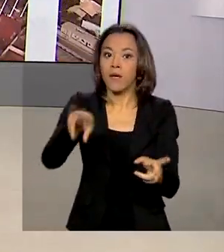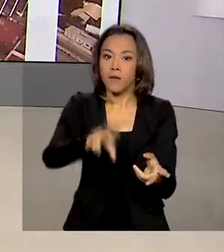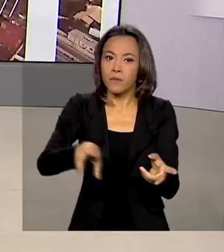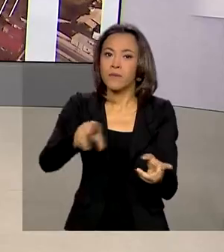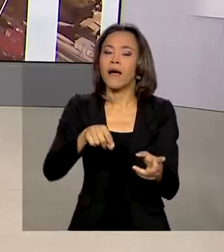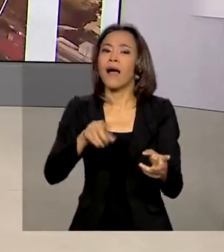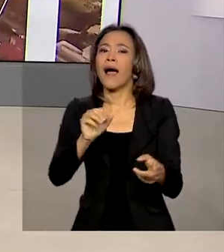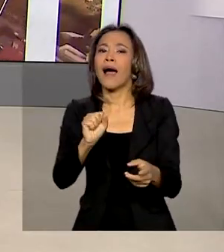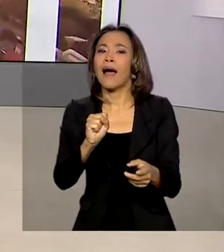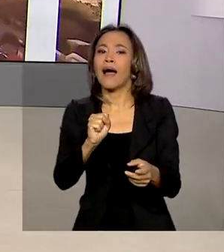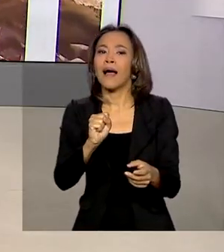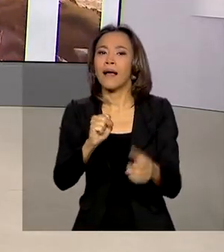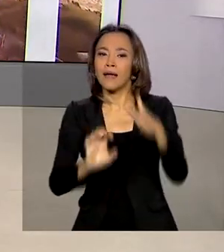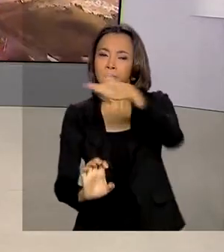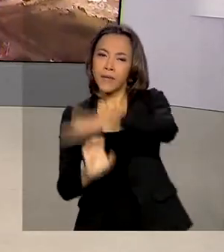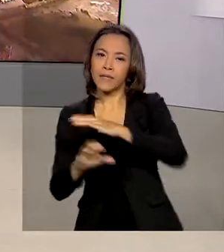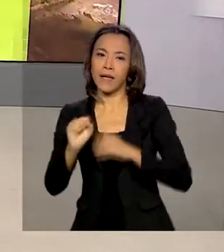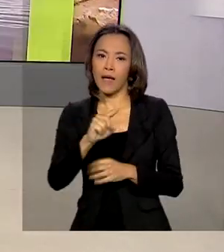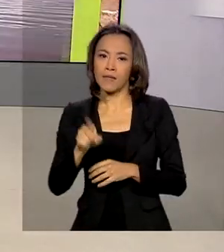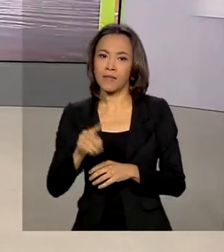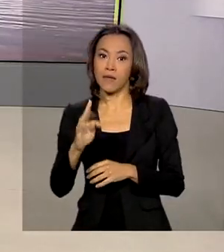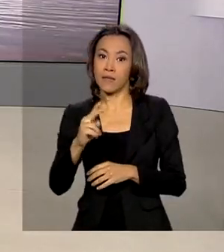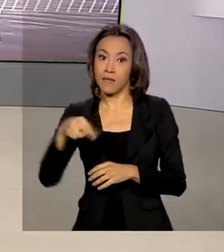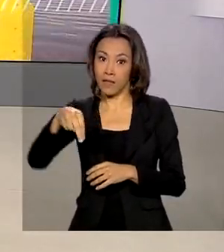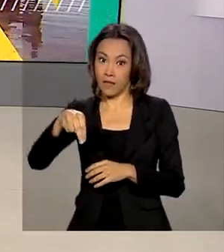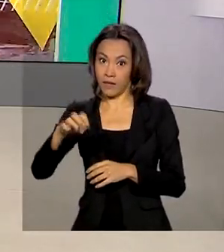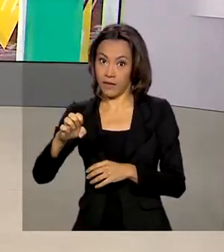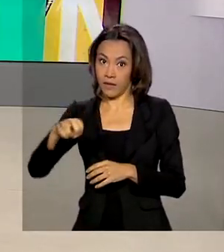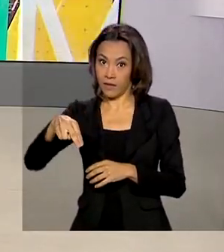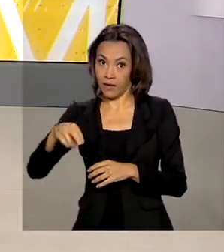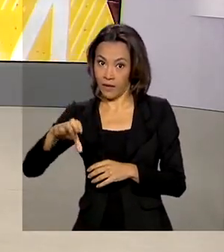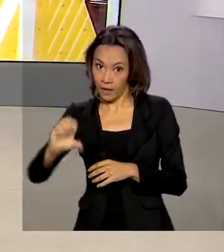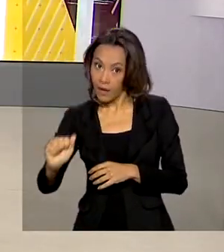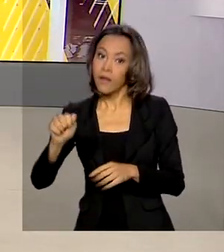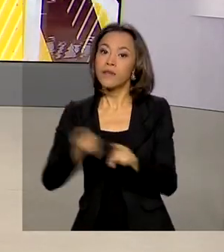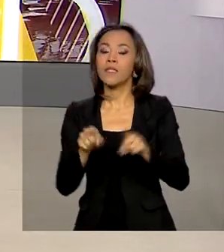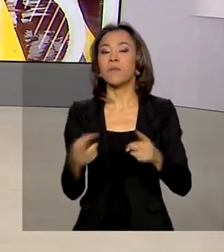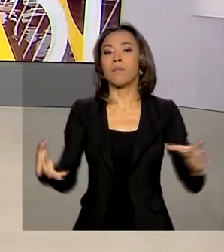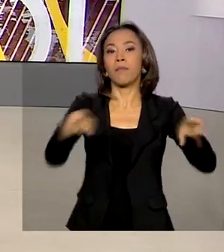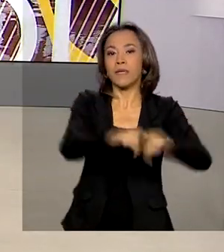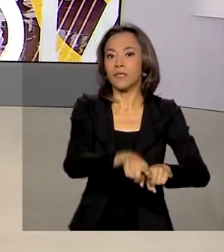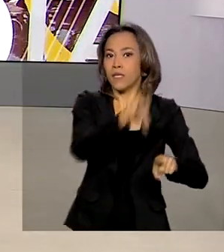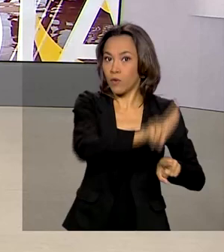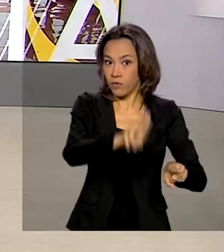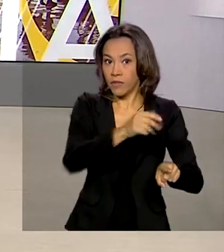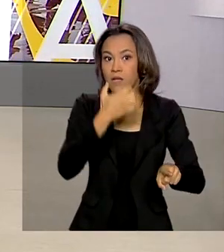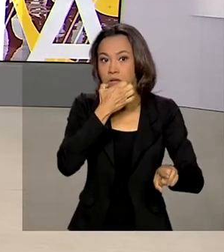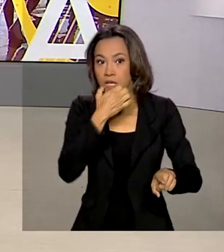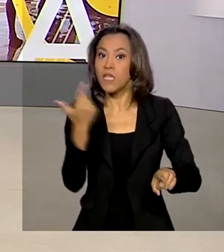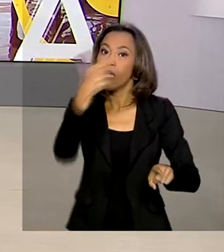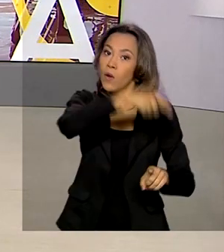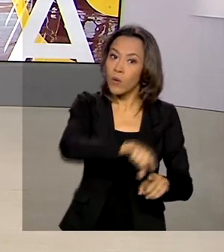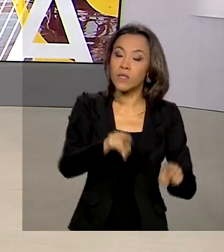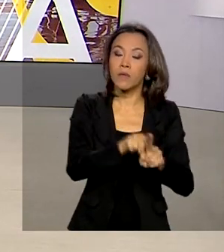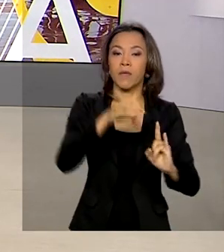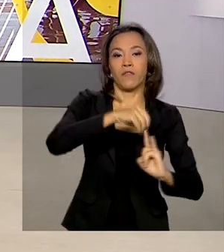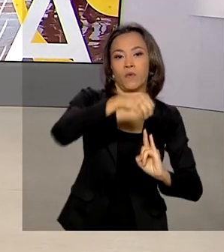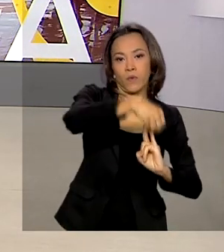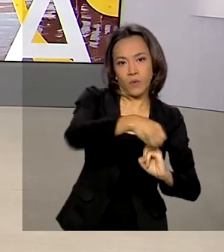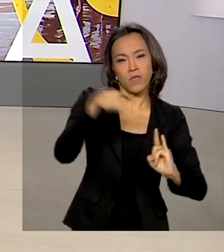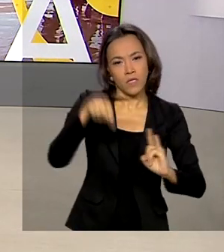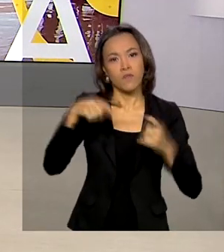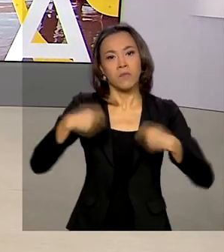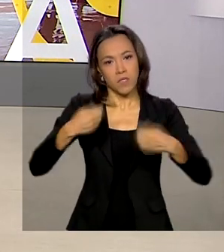AstraZeneca em parceria com a Universidade de Oxford, na Inglaterra, e a Fiocruz, ligada ao Ministério da Saúde. Essa aprovação foi